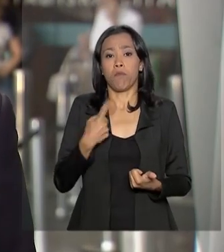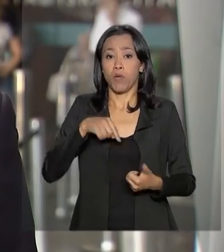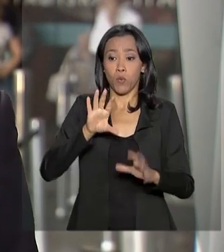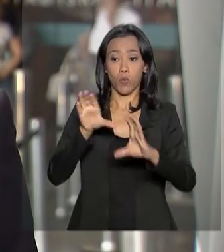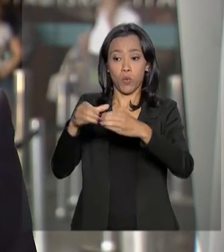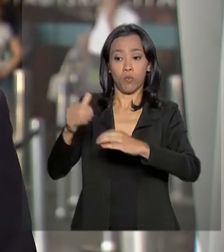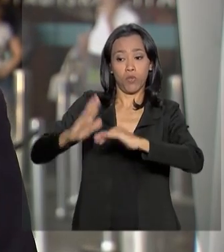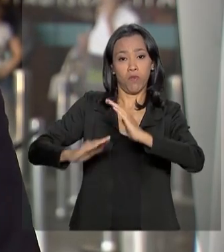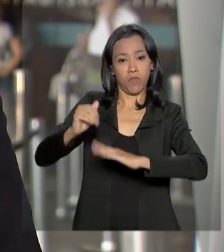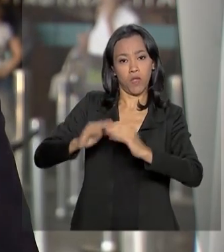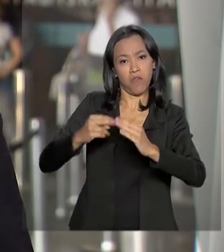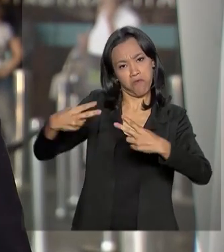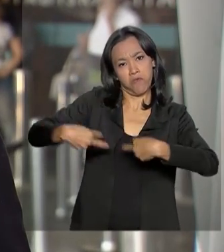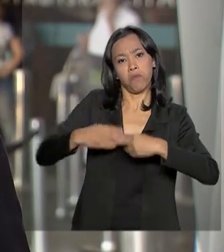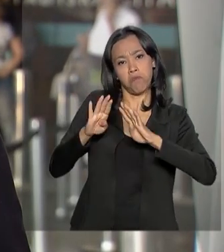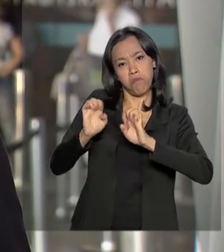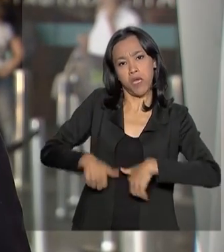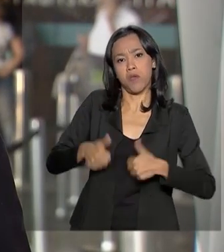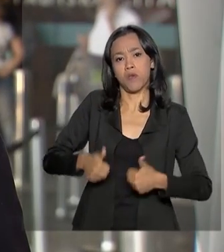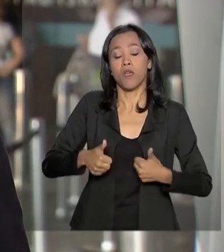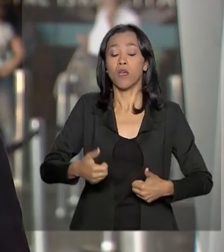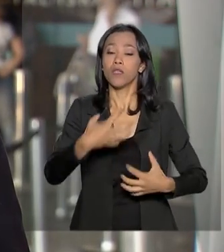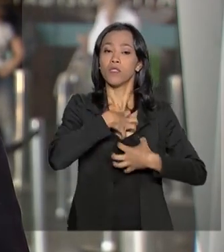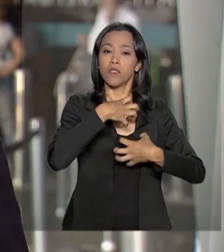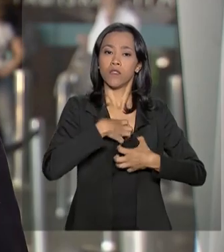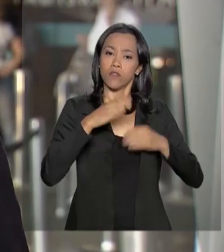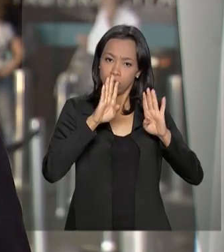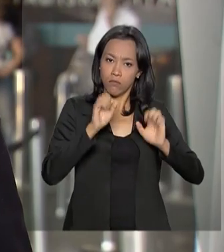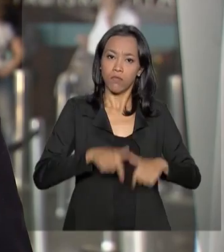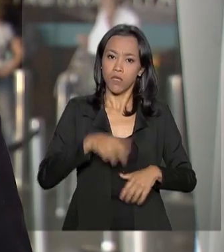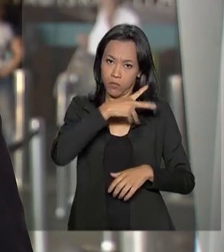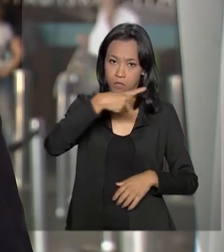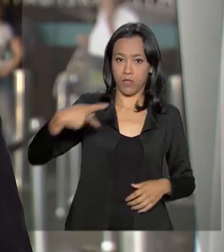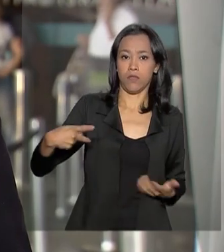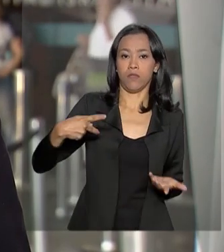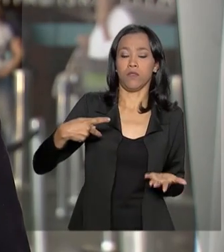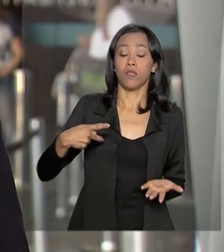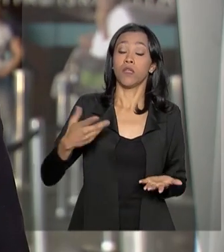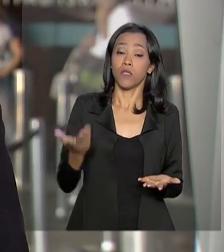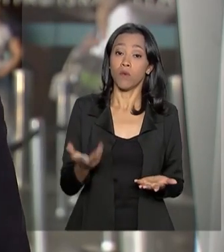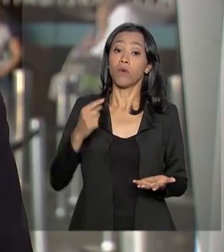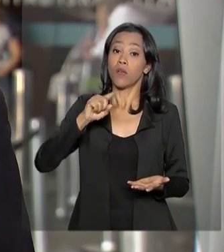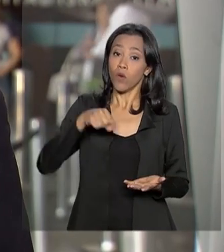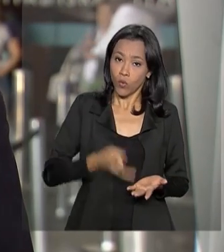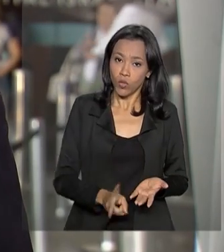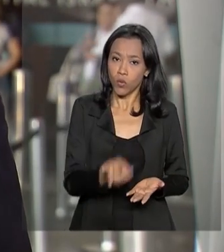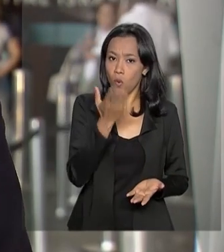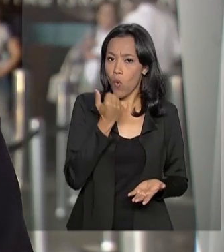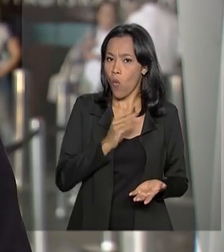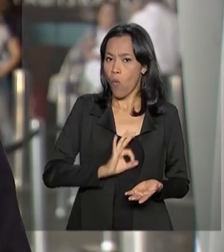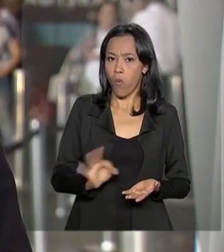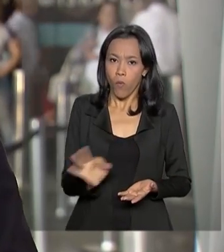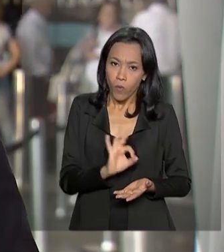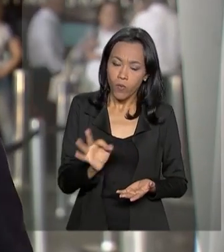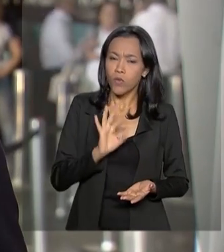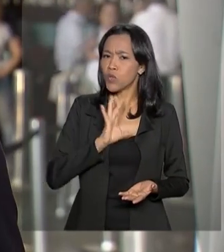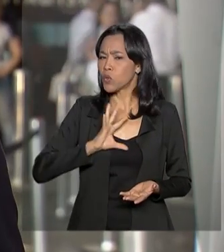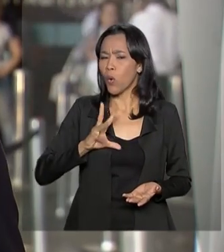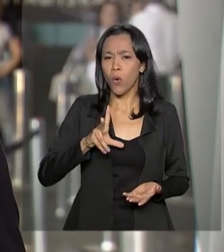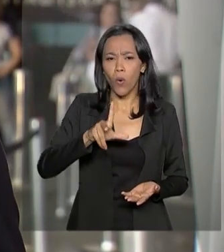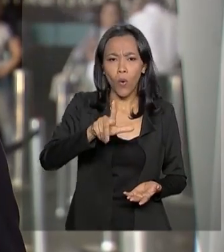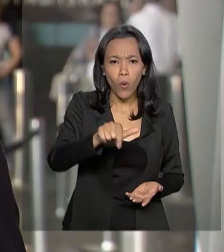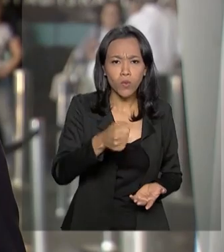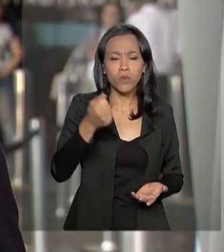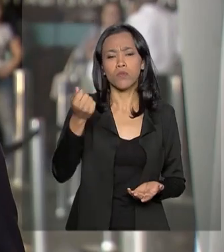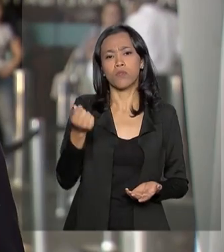equipe médica quanto pelo próprio presidente da República. Ele segue em jejum recebendo todos os nutrientes